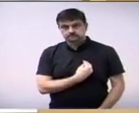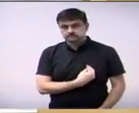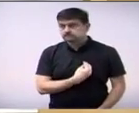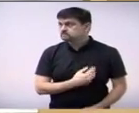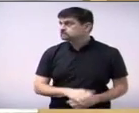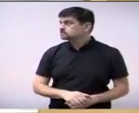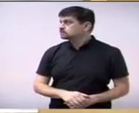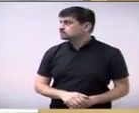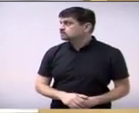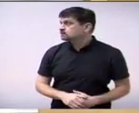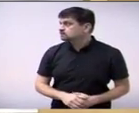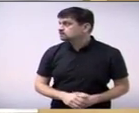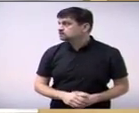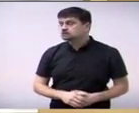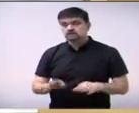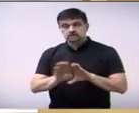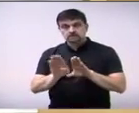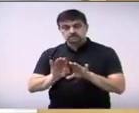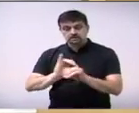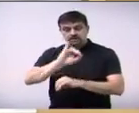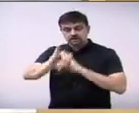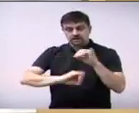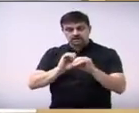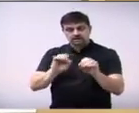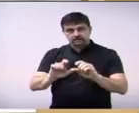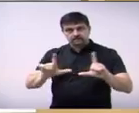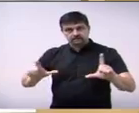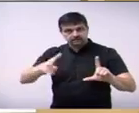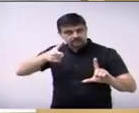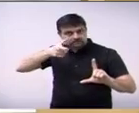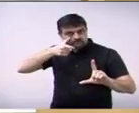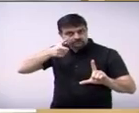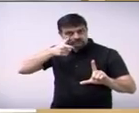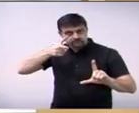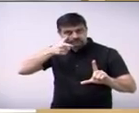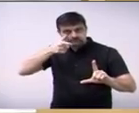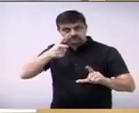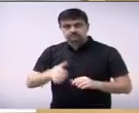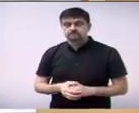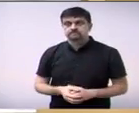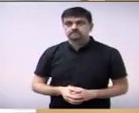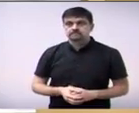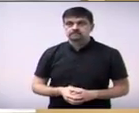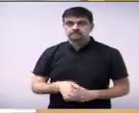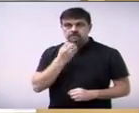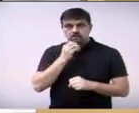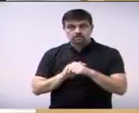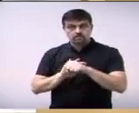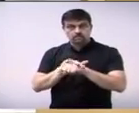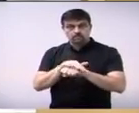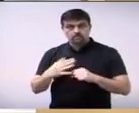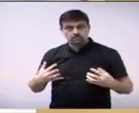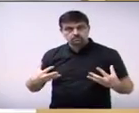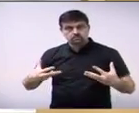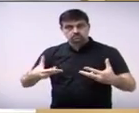nossa sessão, o público que nos acompanha também pela internet, uma boa noite a todos.